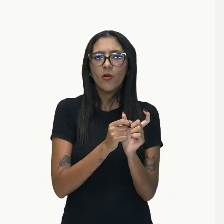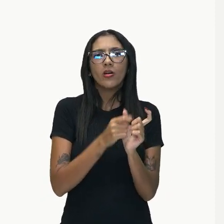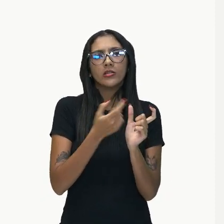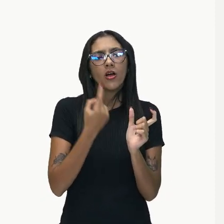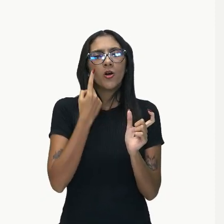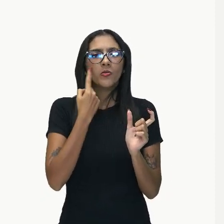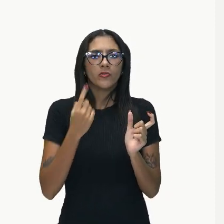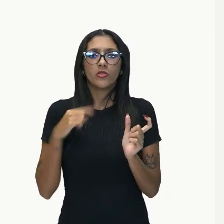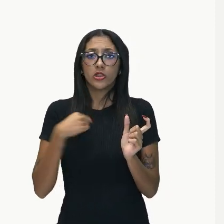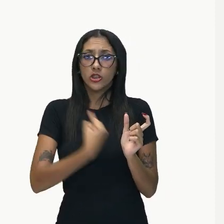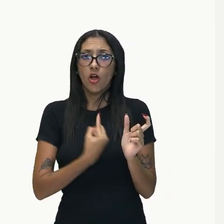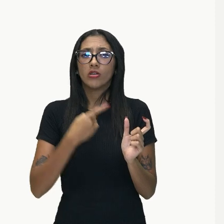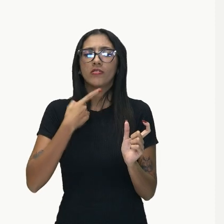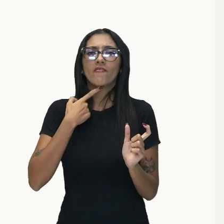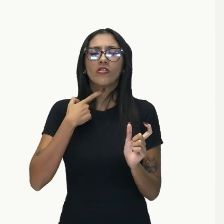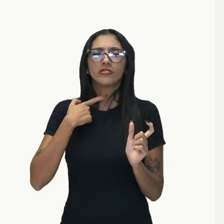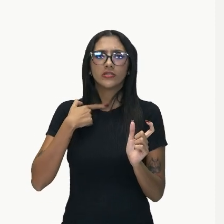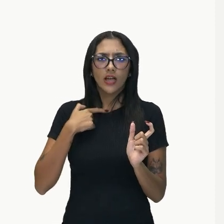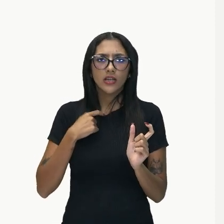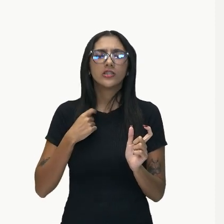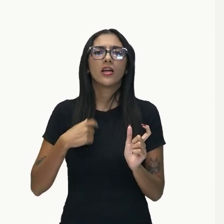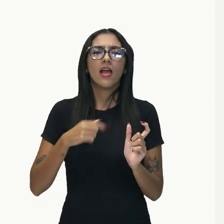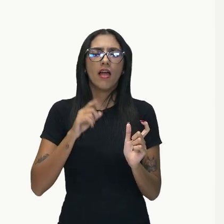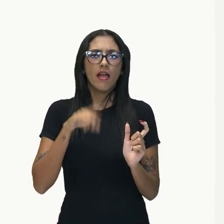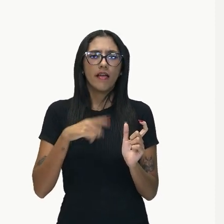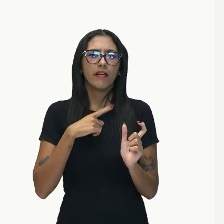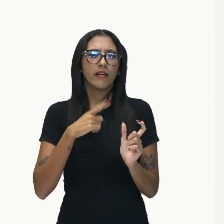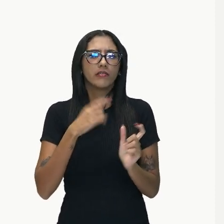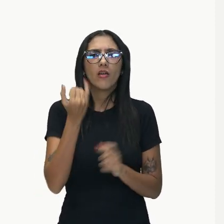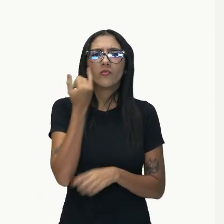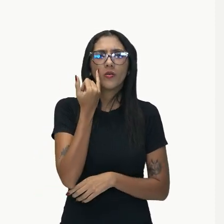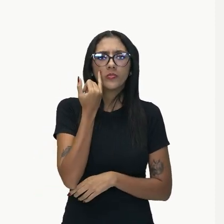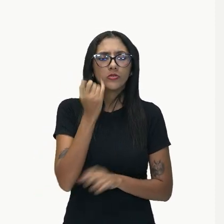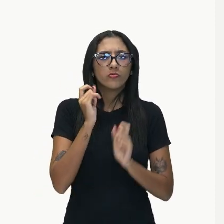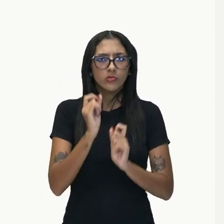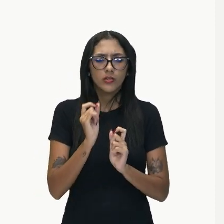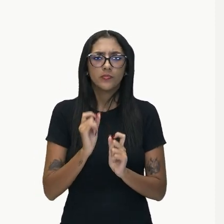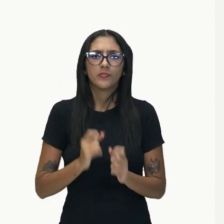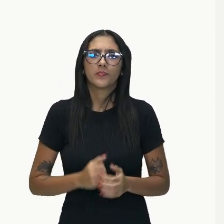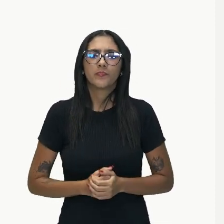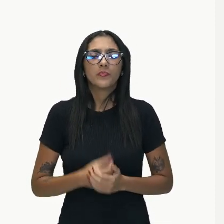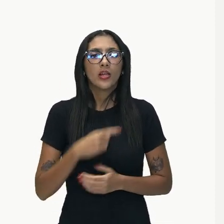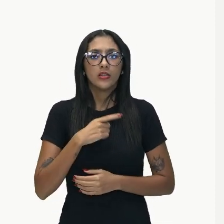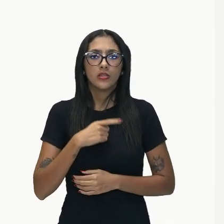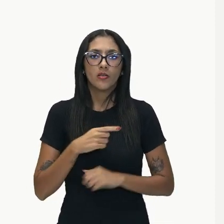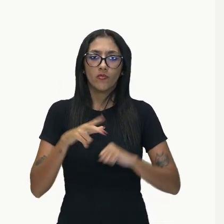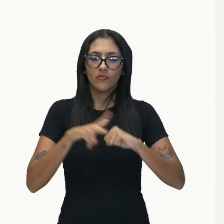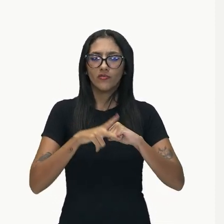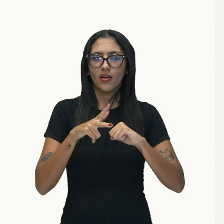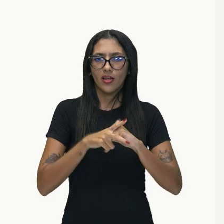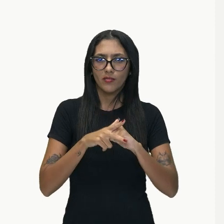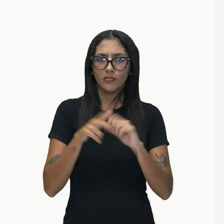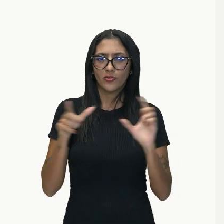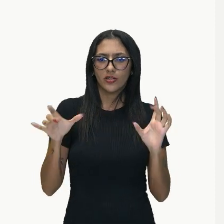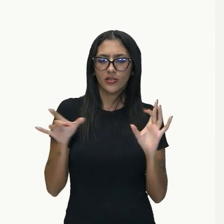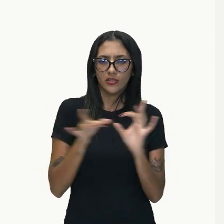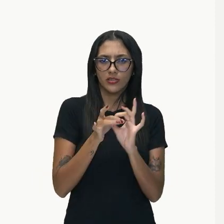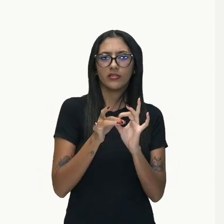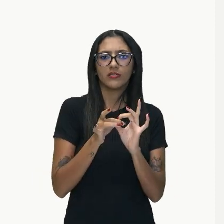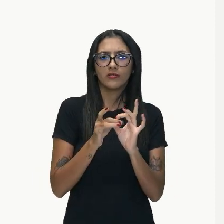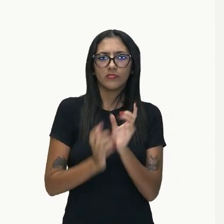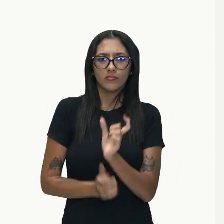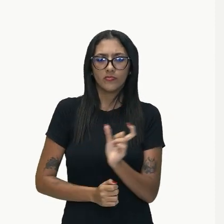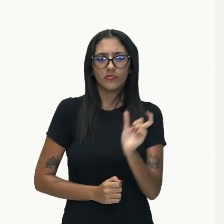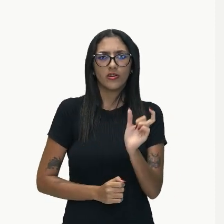desejo exerce a função de sujeito. Nós temos um verbo de ligação, bem aqui, o verbo ser,